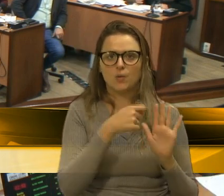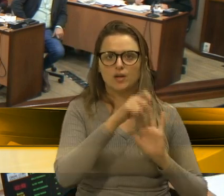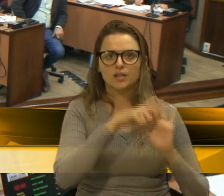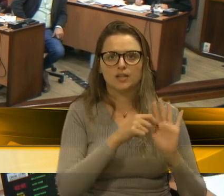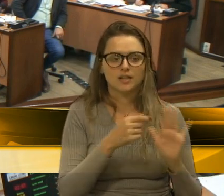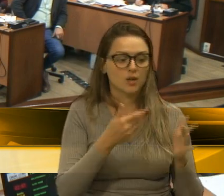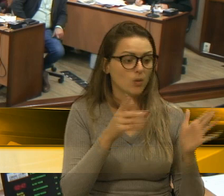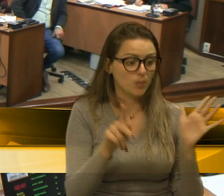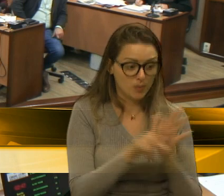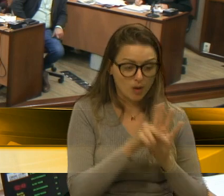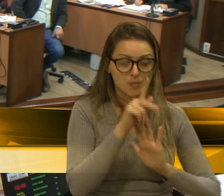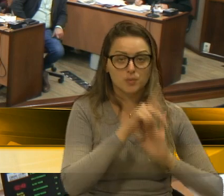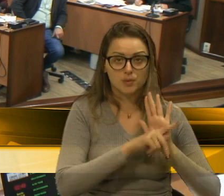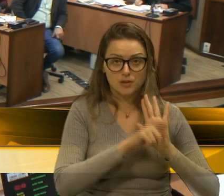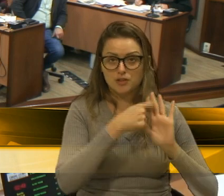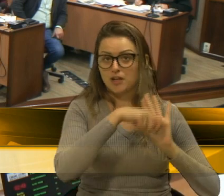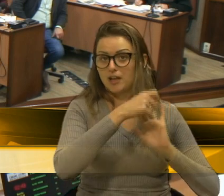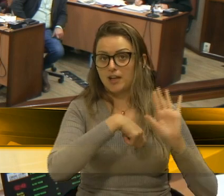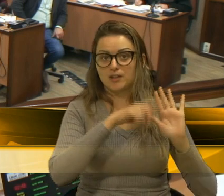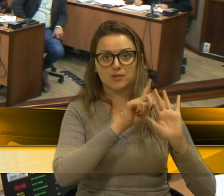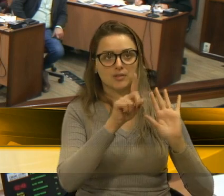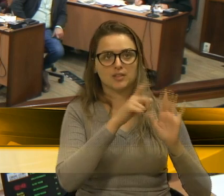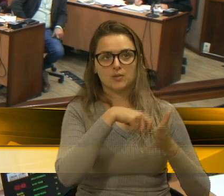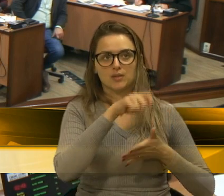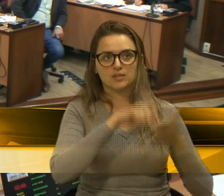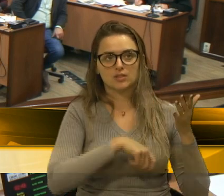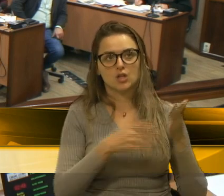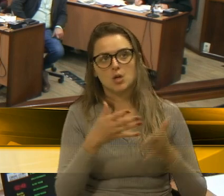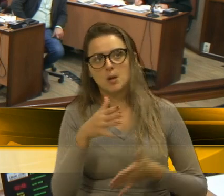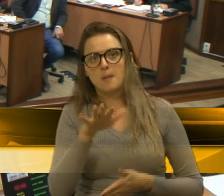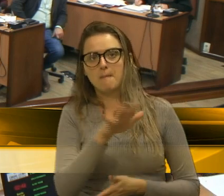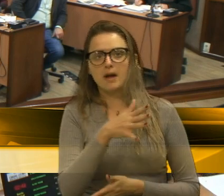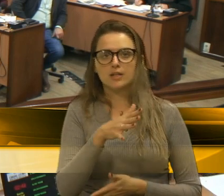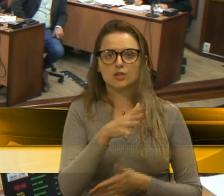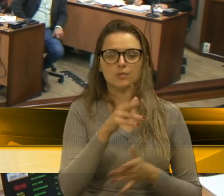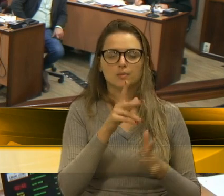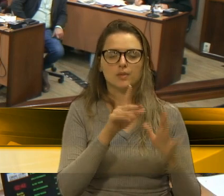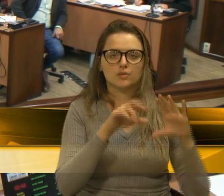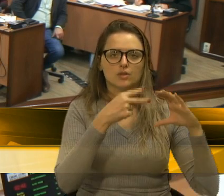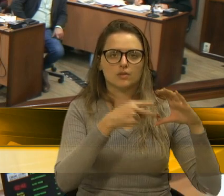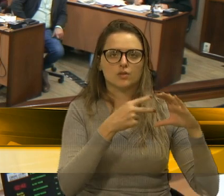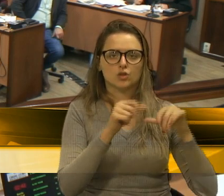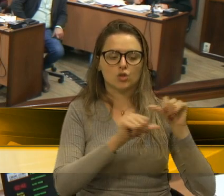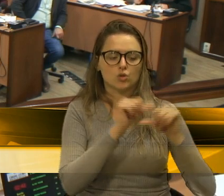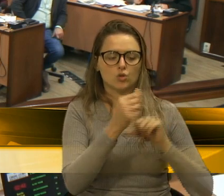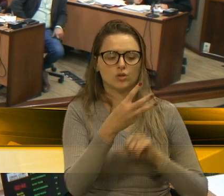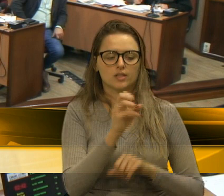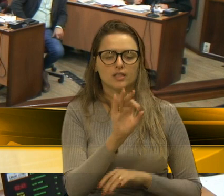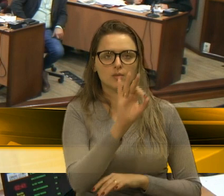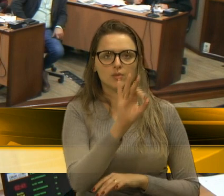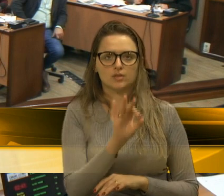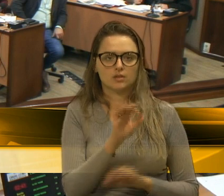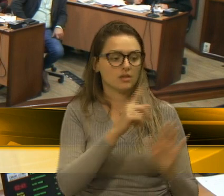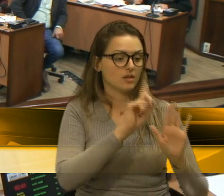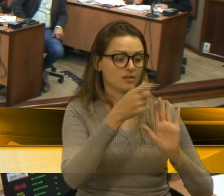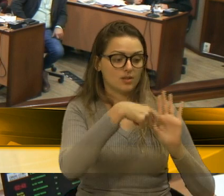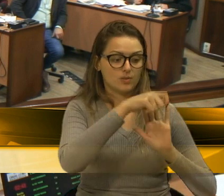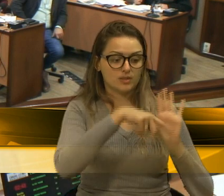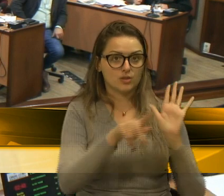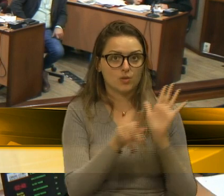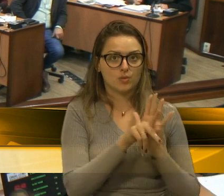vetaram o seu próprio projeto, onde a Câmara modificou em torno de 30% do projeto inicial, vetaram o seu projeto,